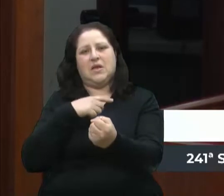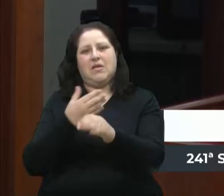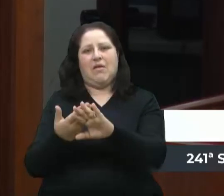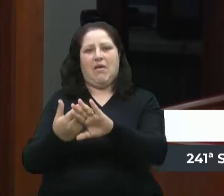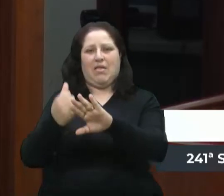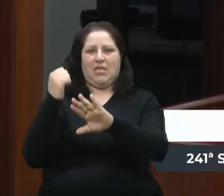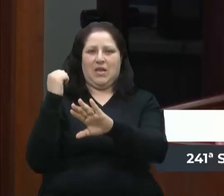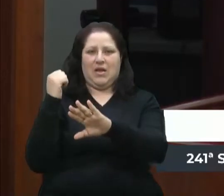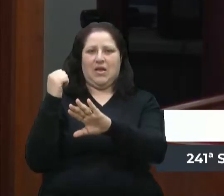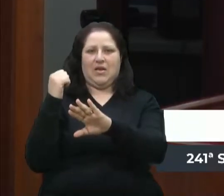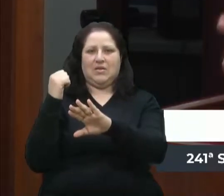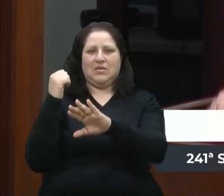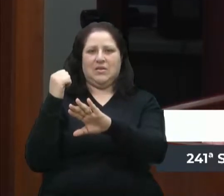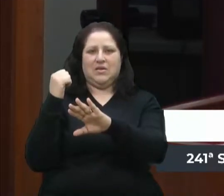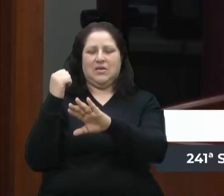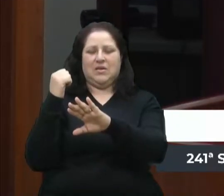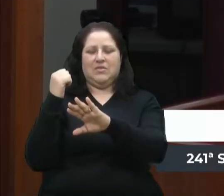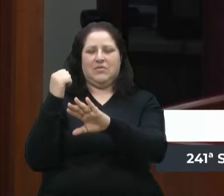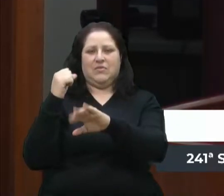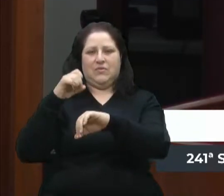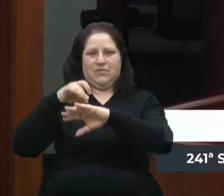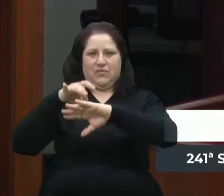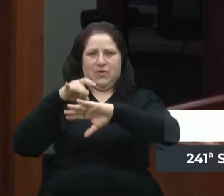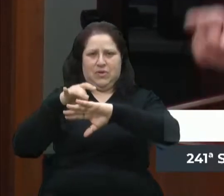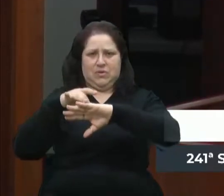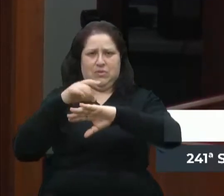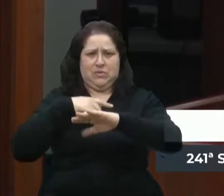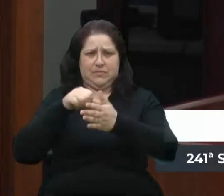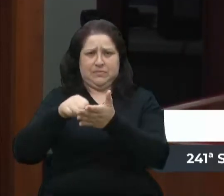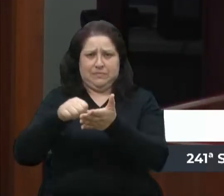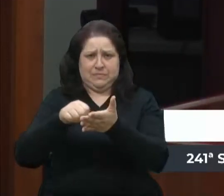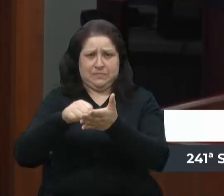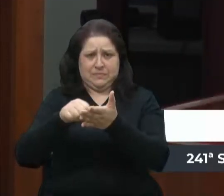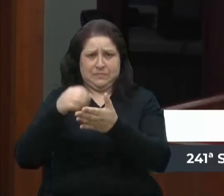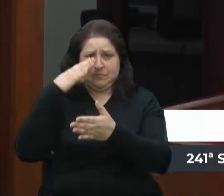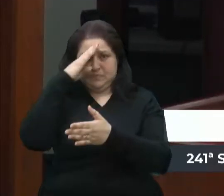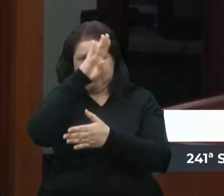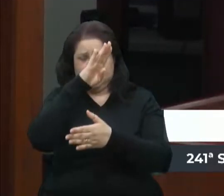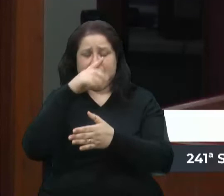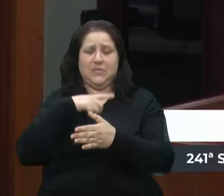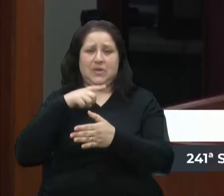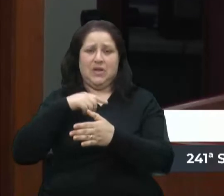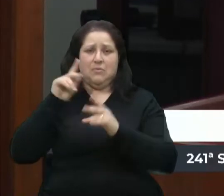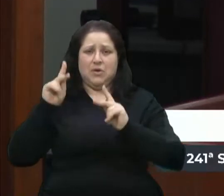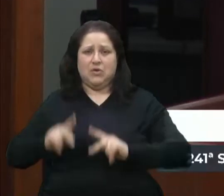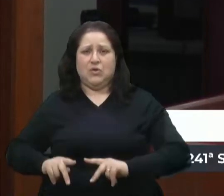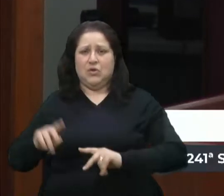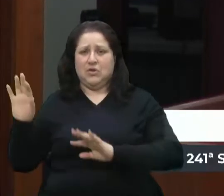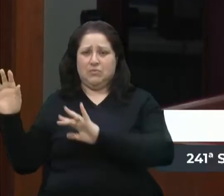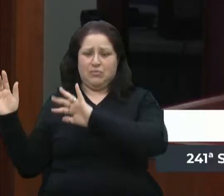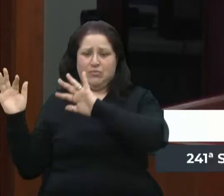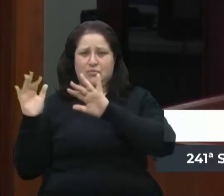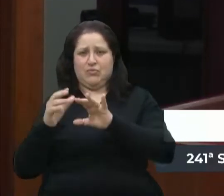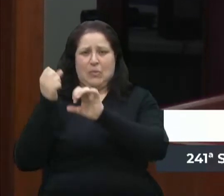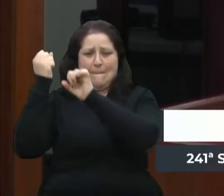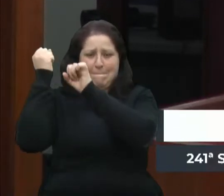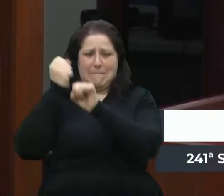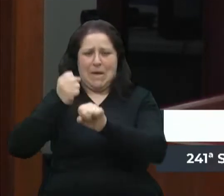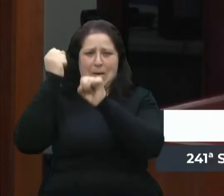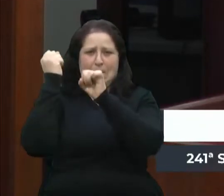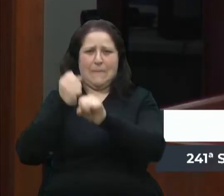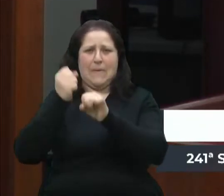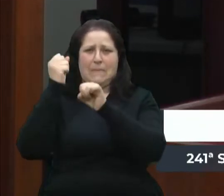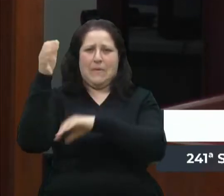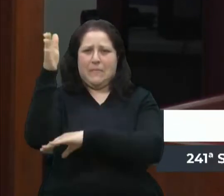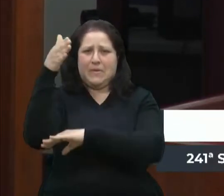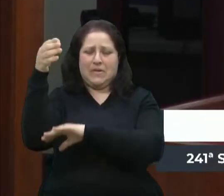eles me correram atrás com as bandeiras dando varada no carro. E aí agora está ali as marcas do carro. Se disser que